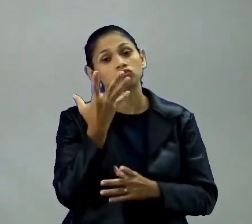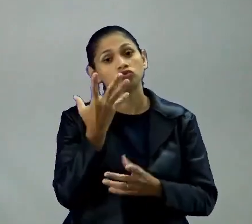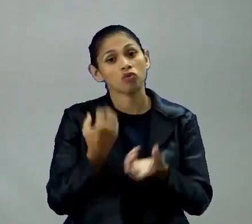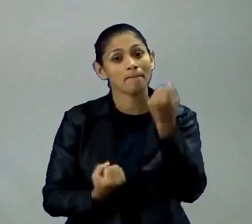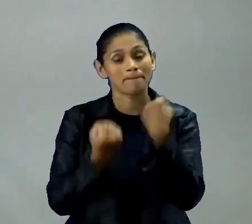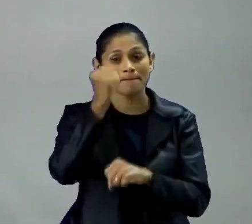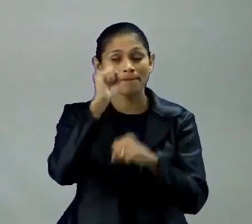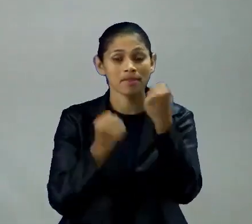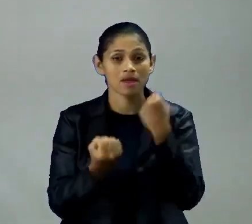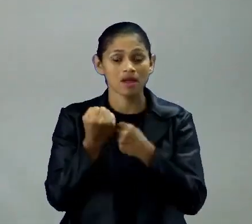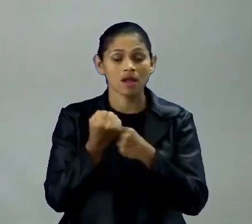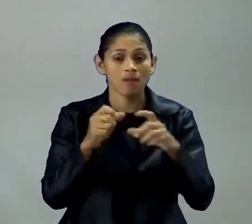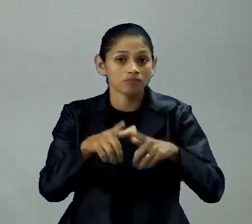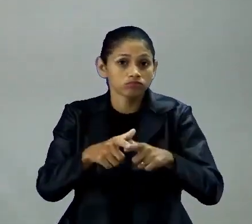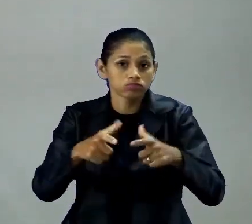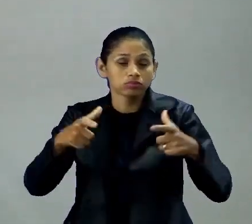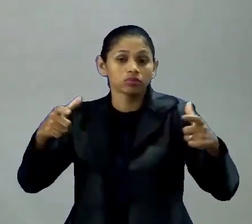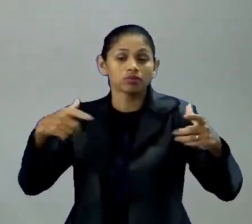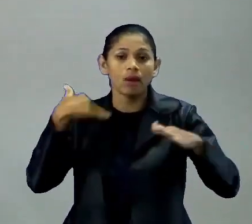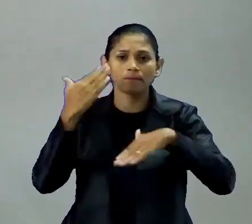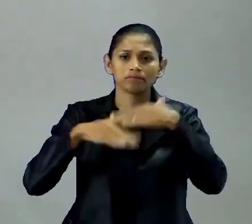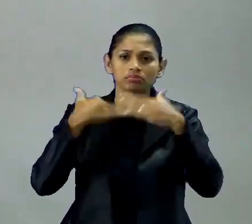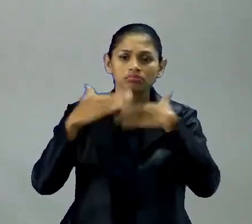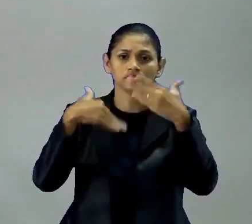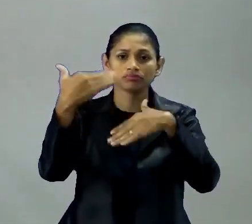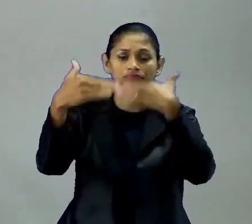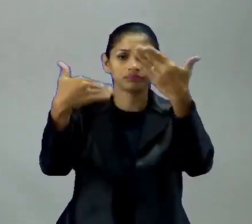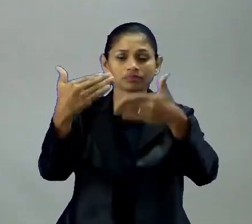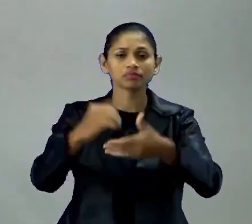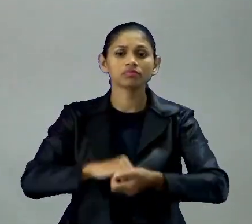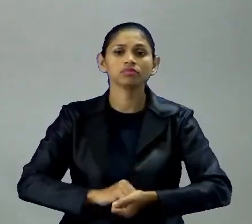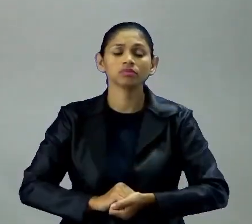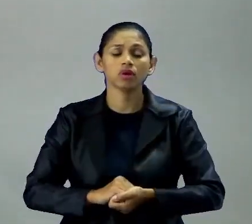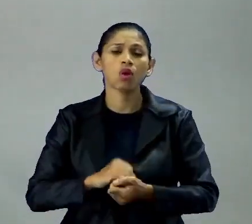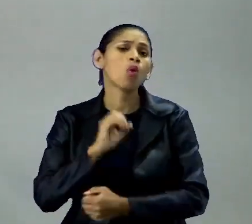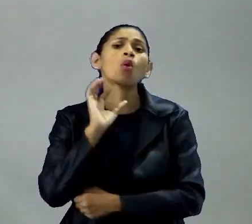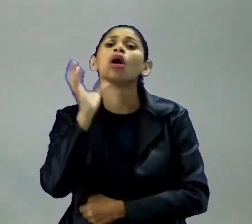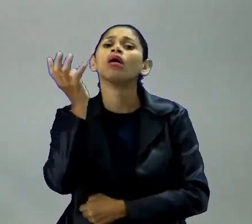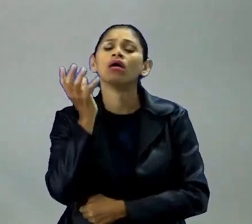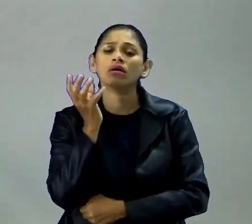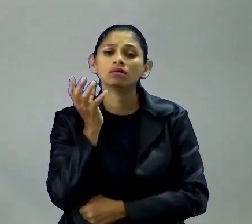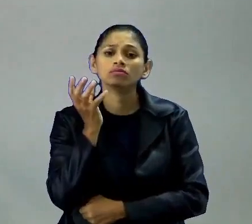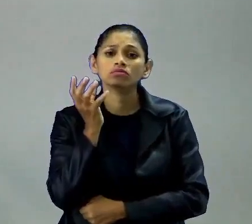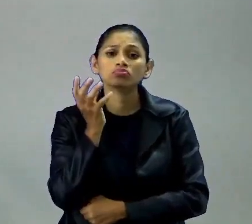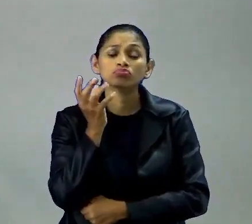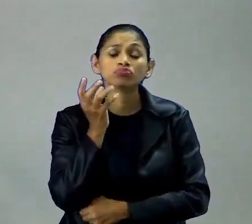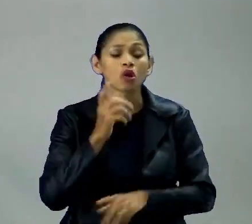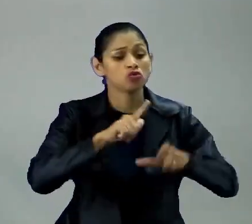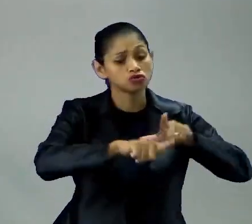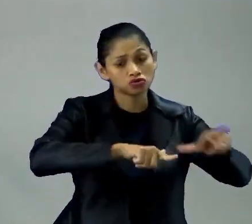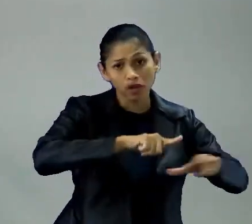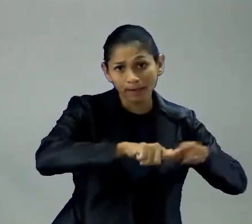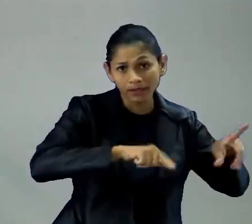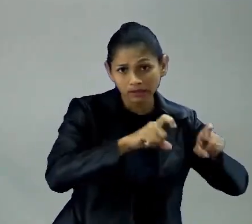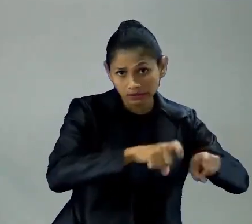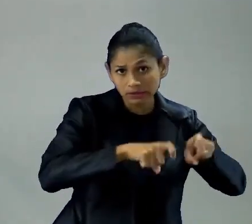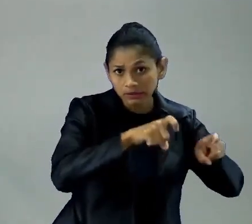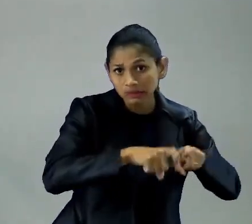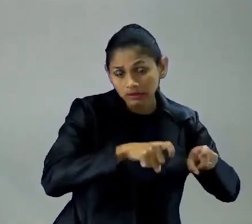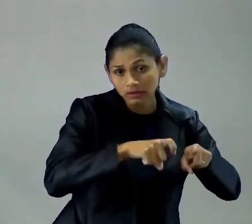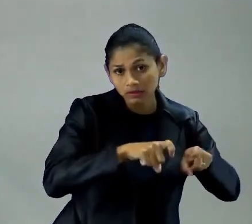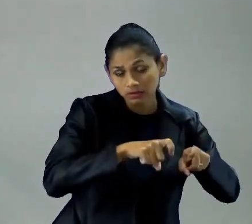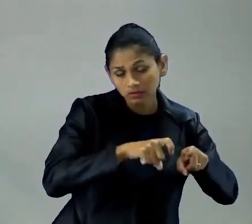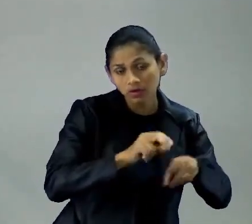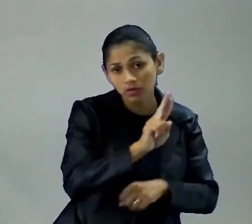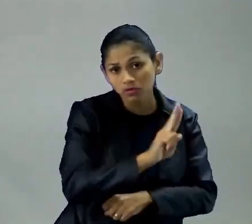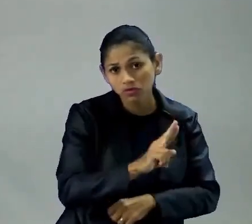a produção, para facilitar aí o sistema de produção e, ó, o que aconteceu? Aqueles trabalhadores ali que utilizavam,